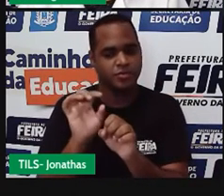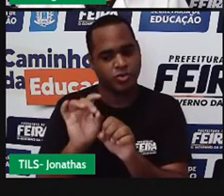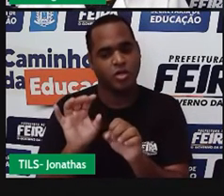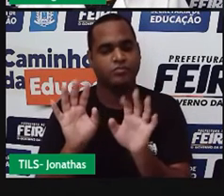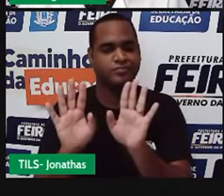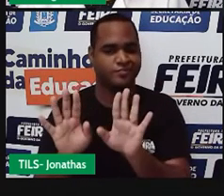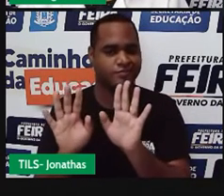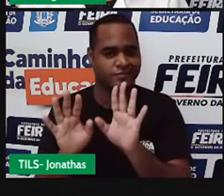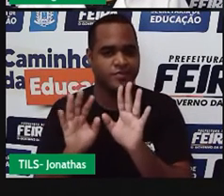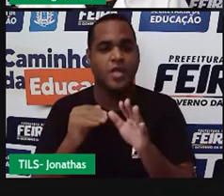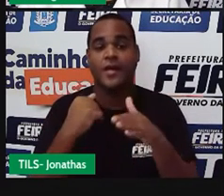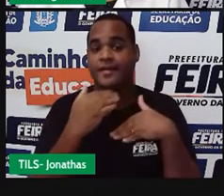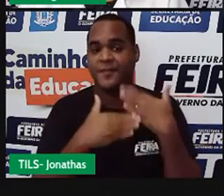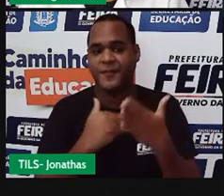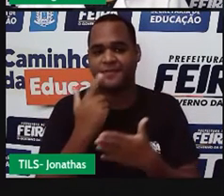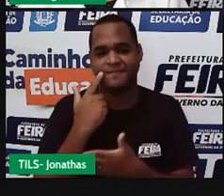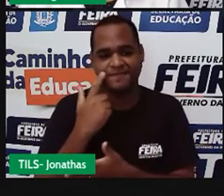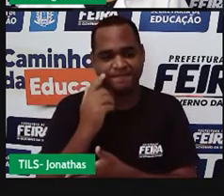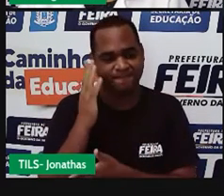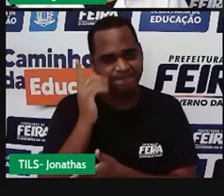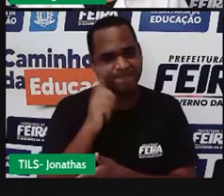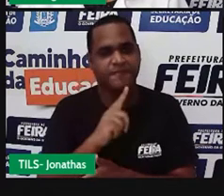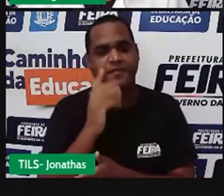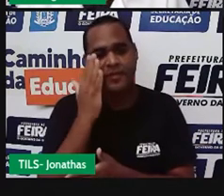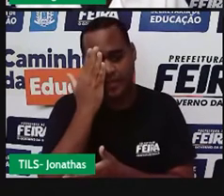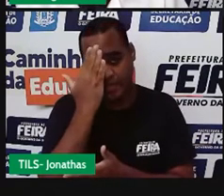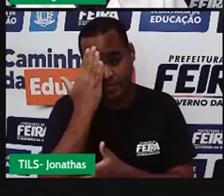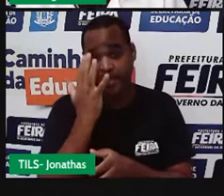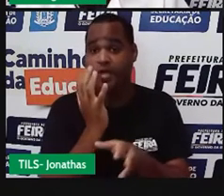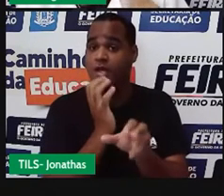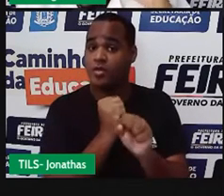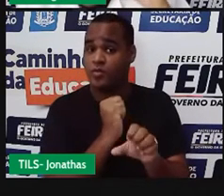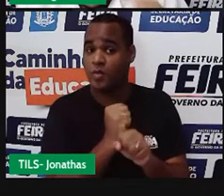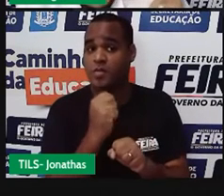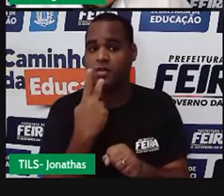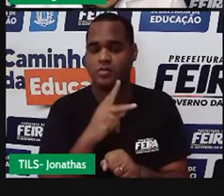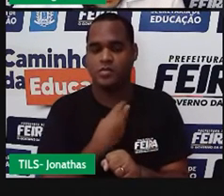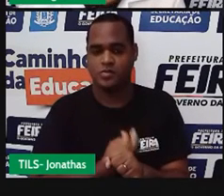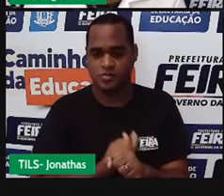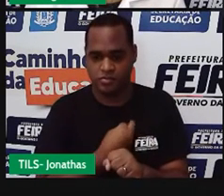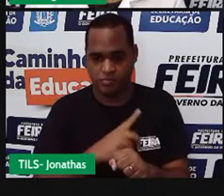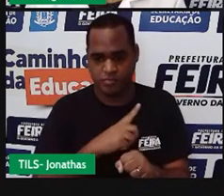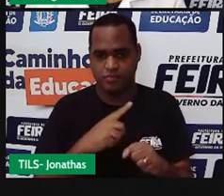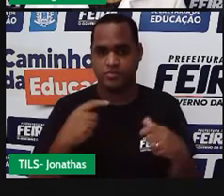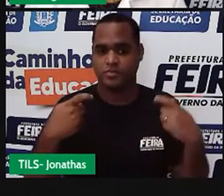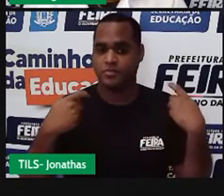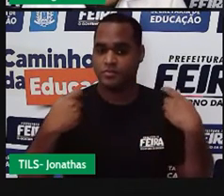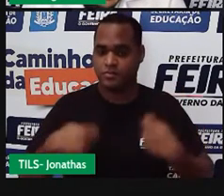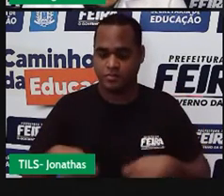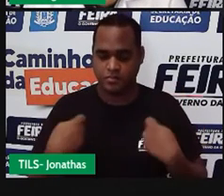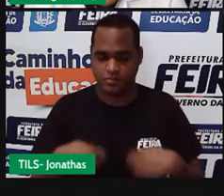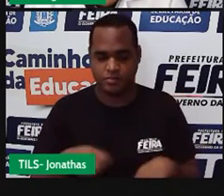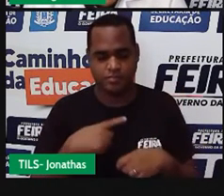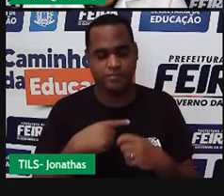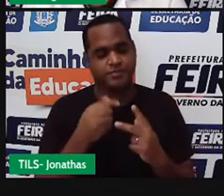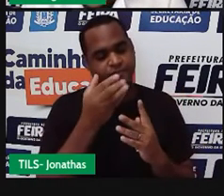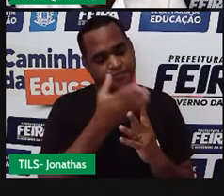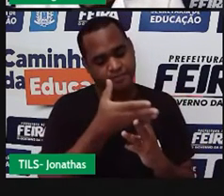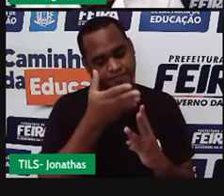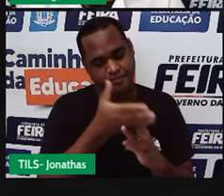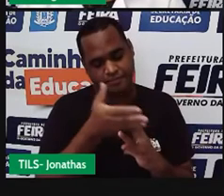E aí a gente sabe o seguinte. Que o resultado dessa soma vai precisar ser dividido